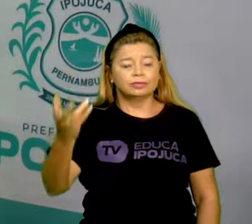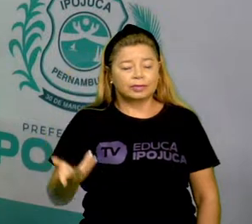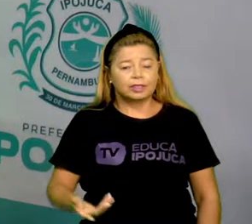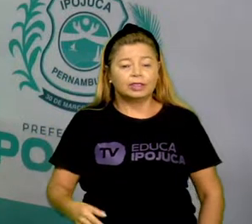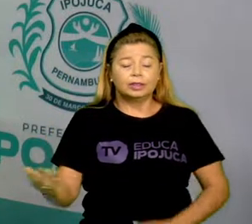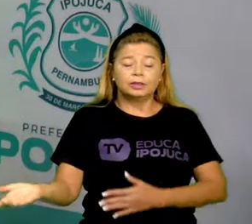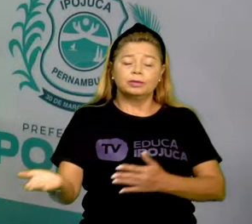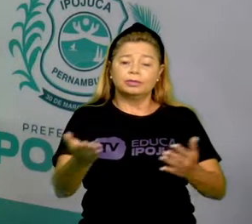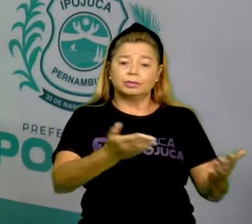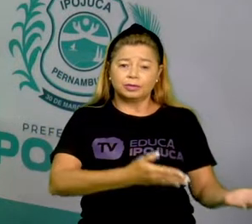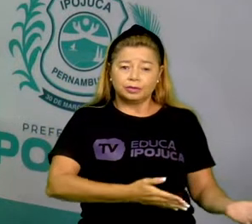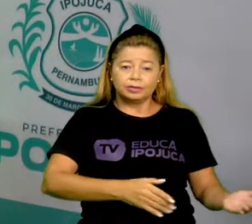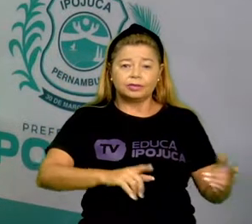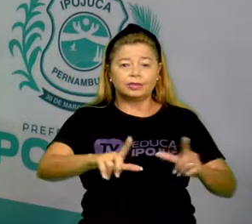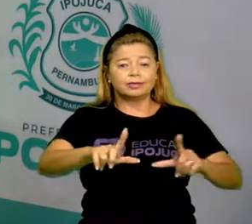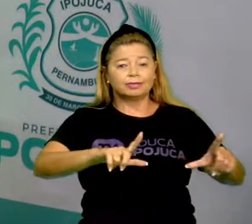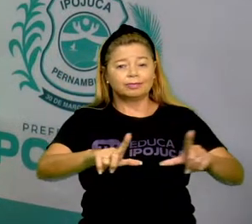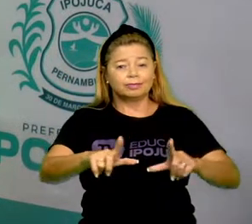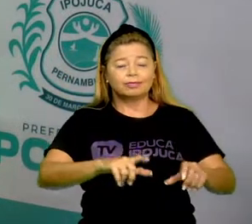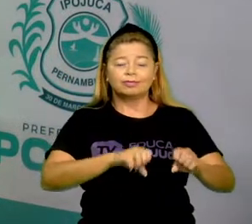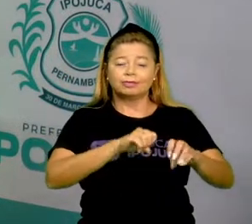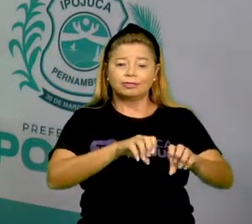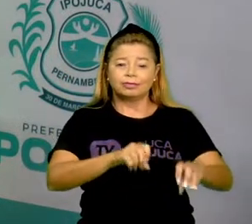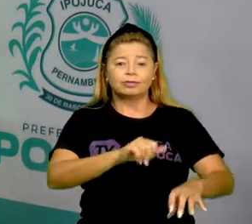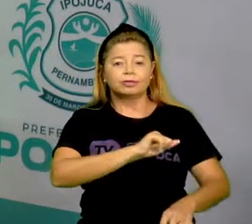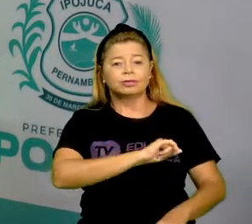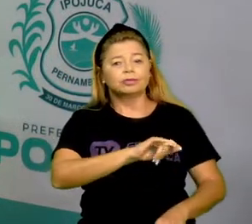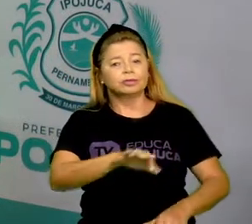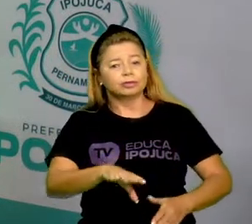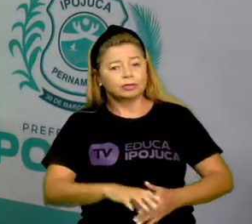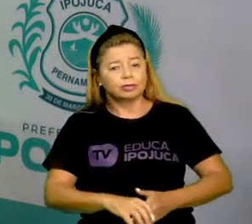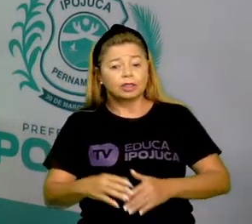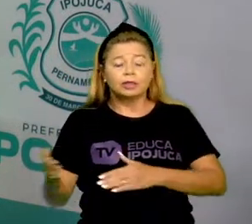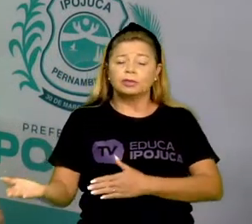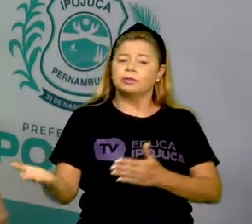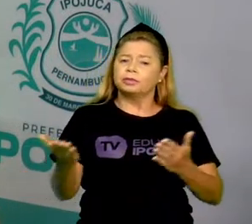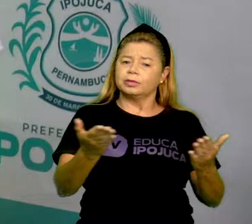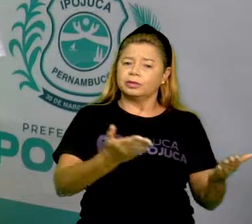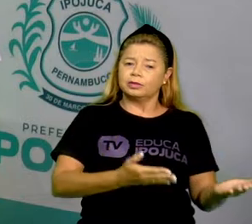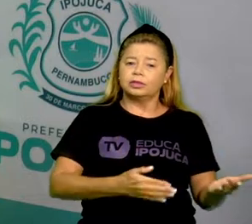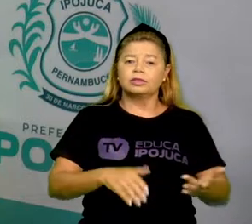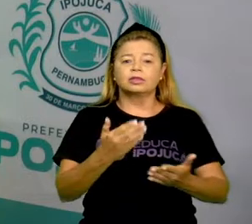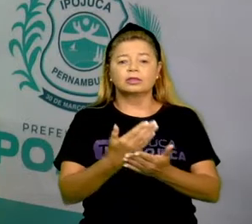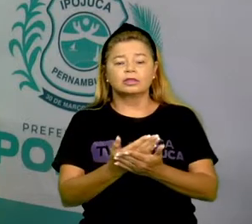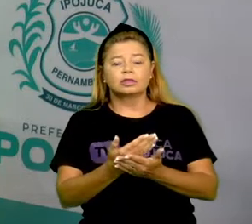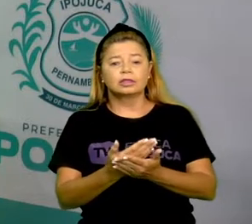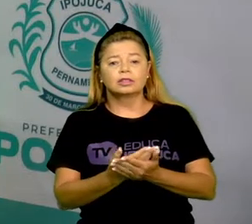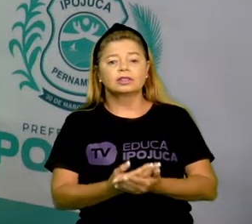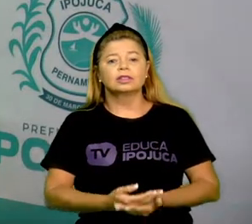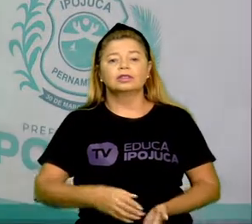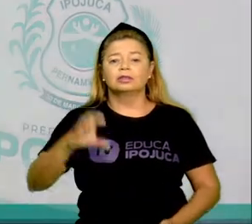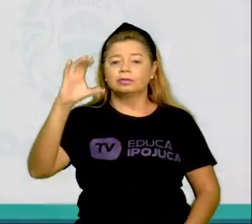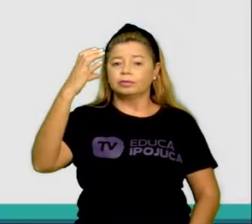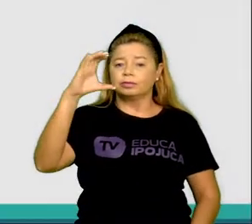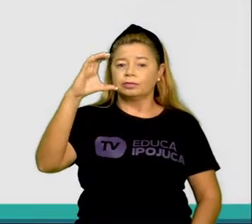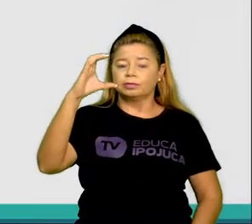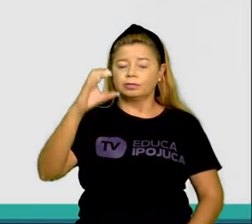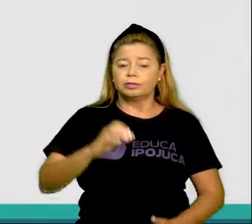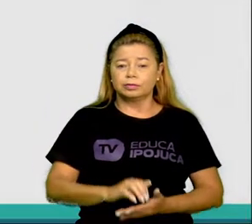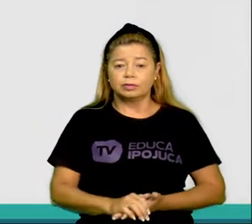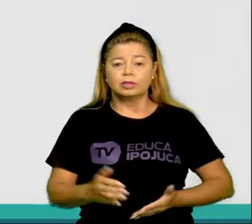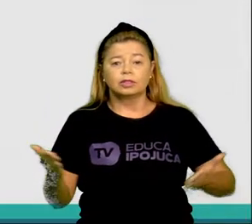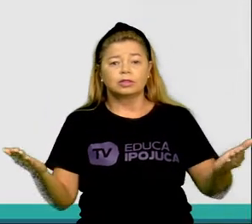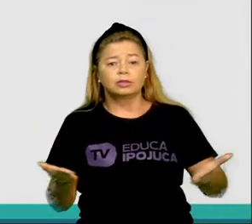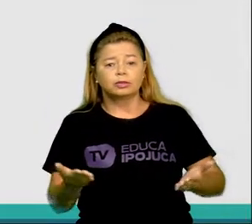educa e que vai até você. Sejam bem-vindas também para a nossa aula de ciências. Hoje nós iremos estudar